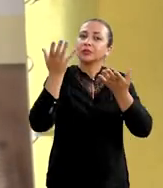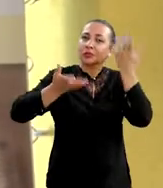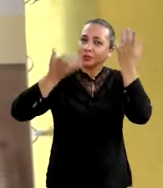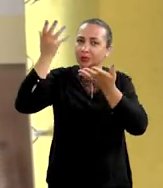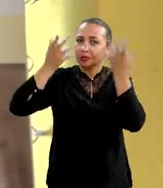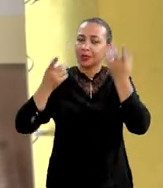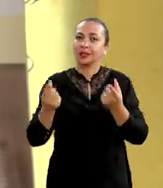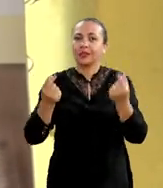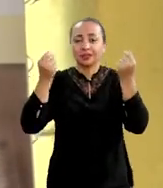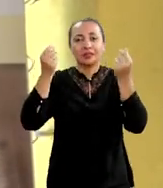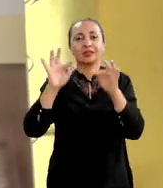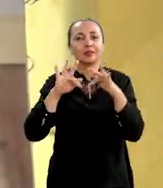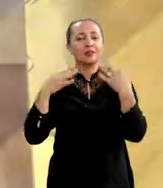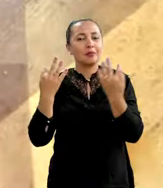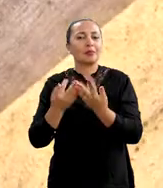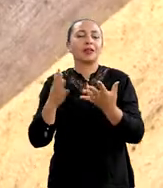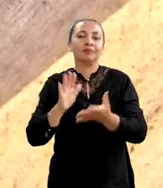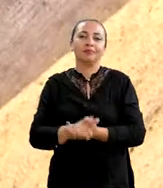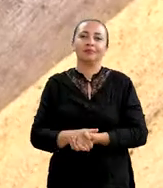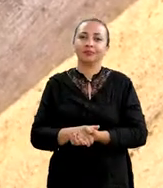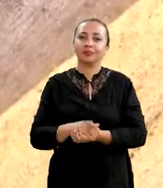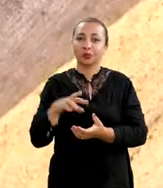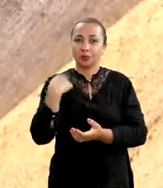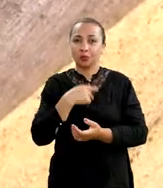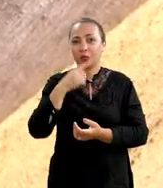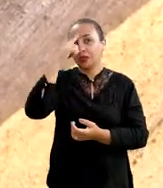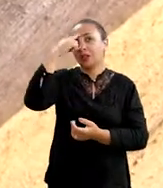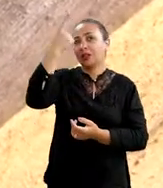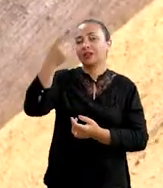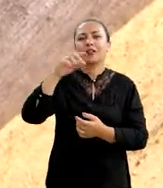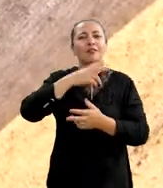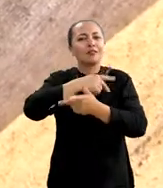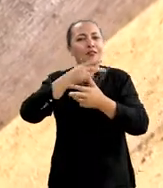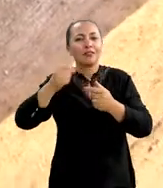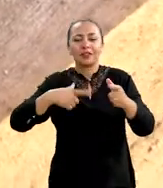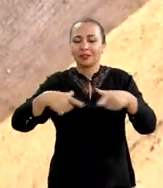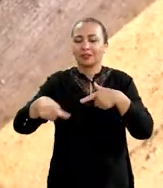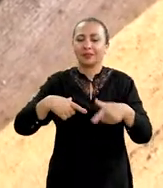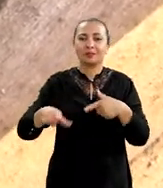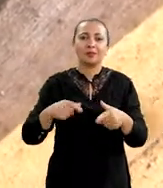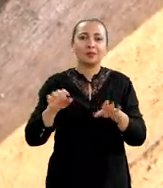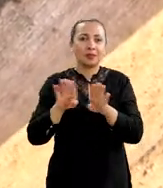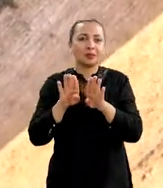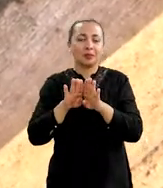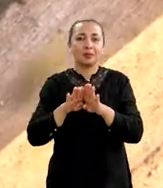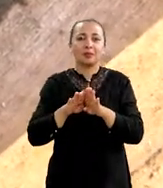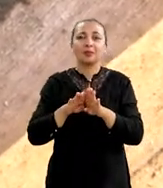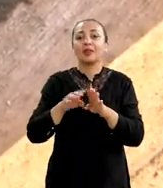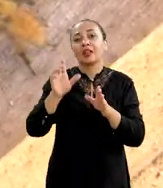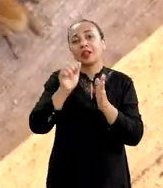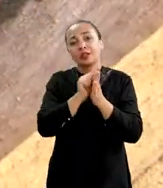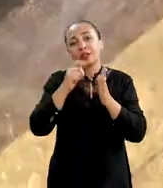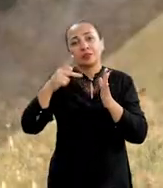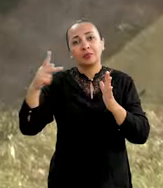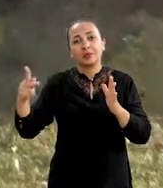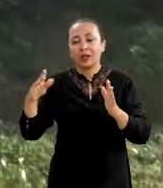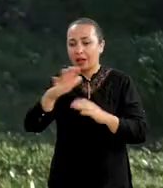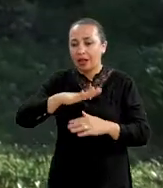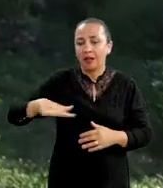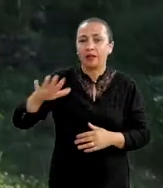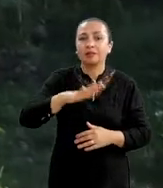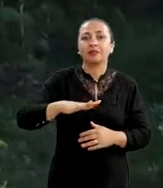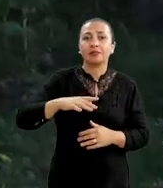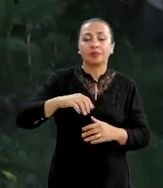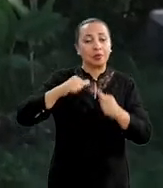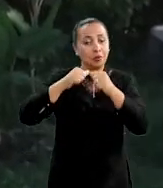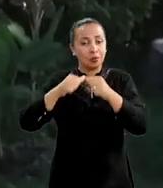principalmente, e a parte econômica, que é a renda que aquilo vai me gerar. Então, gente pode realizar vários trabalhos de uma restauração de APP, por exemplo, que é a área